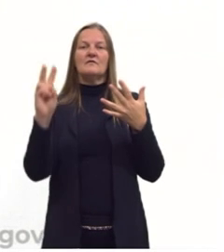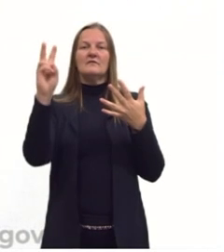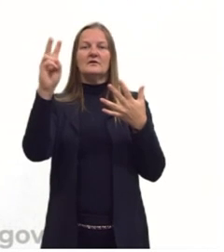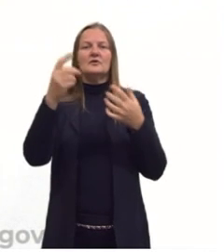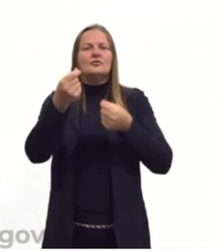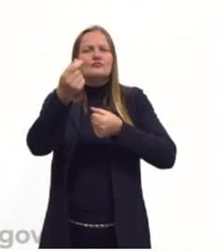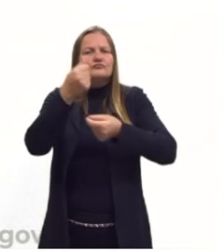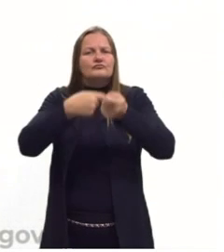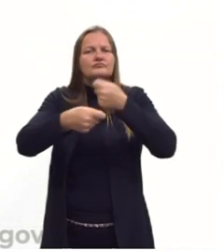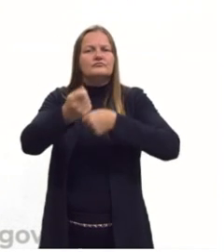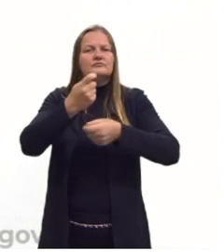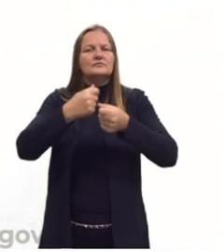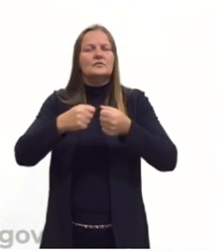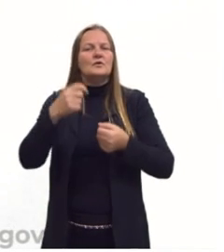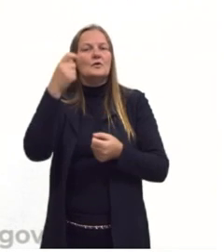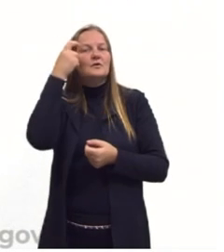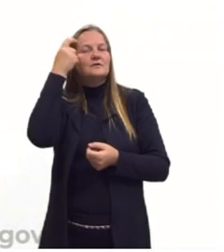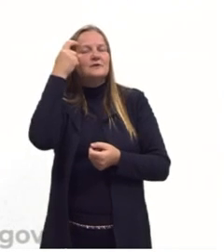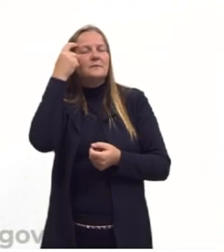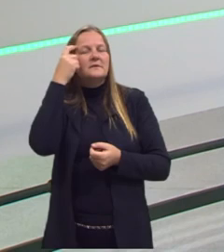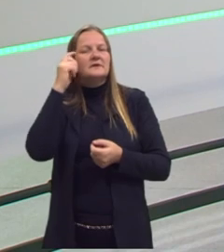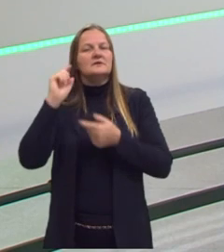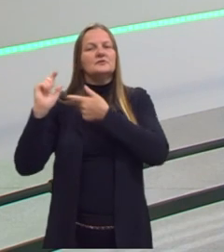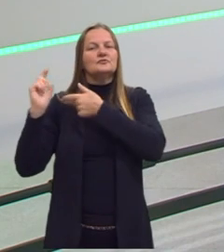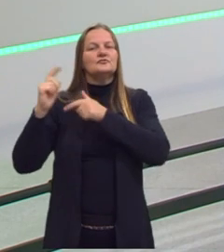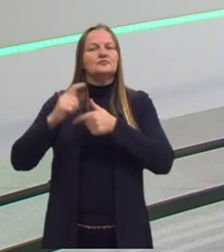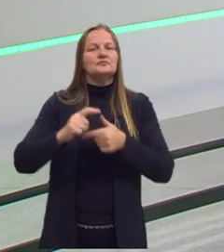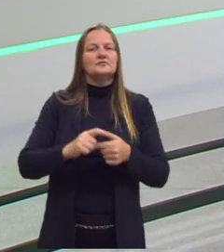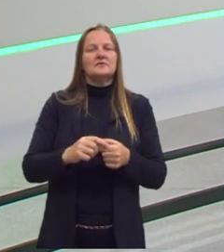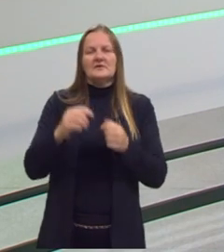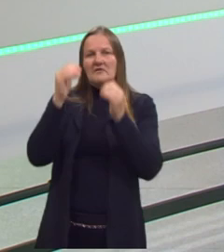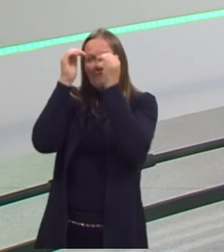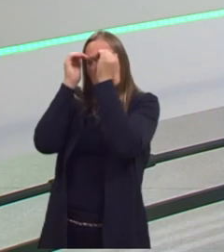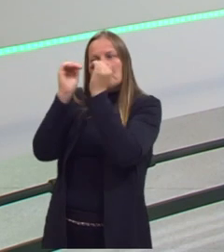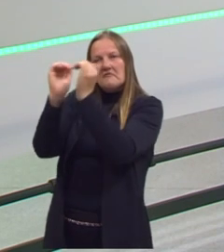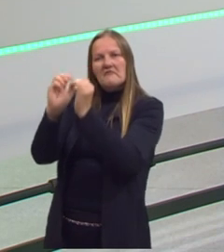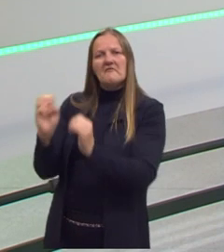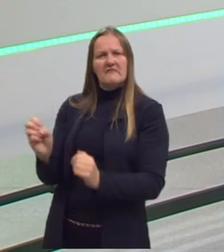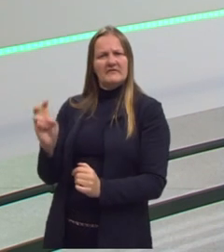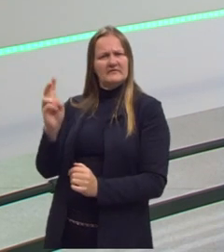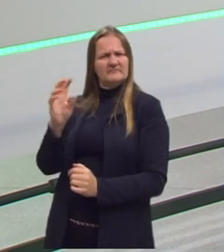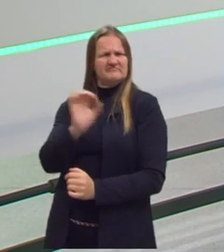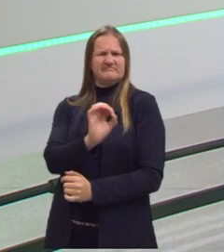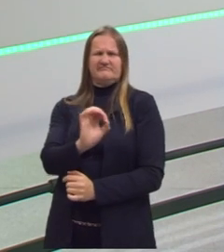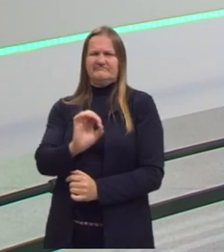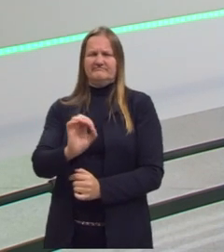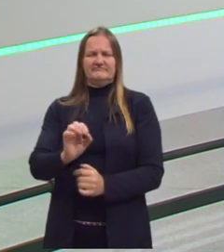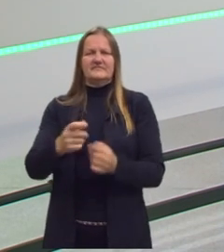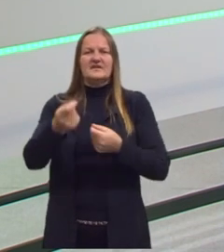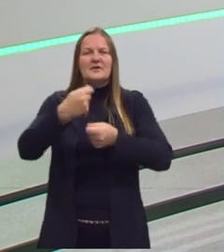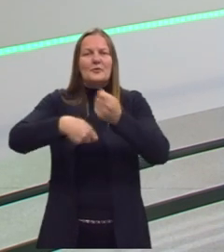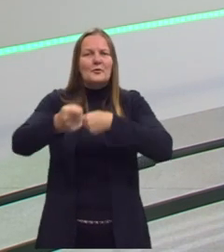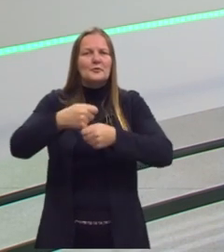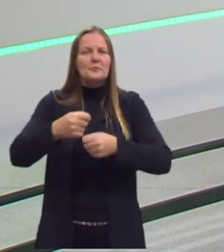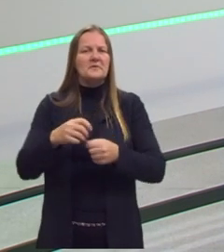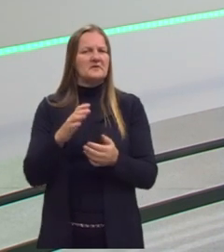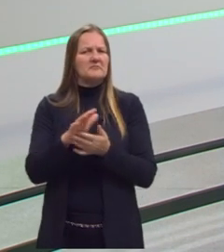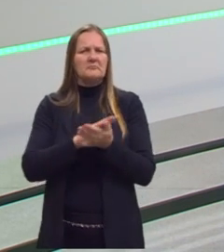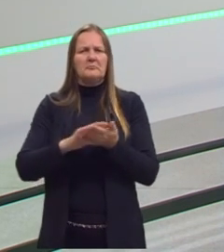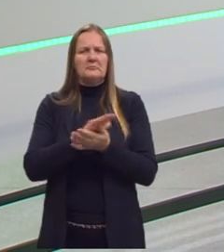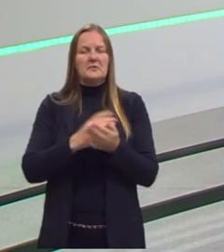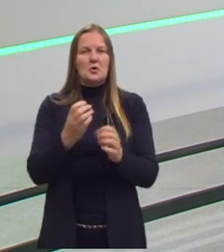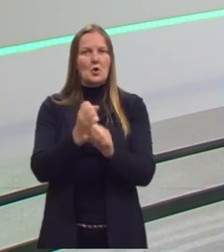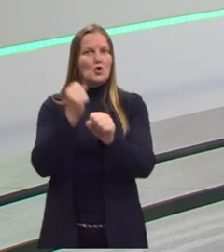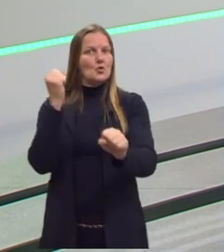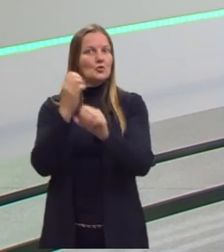Valorização econômica dos saberes tradicionais. Ele não está falando que esses saberes são valorizados. E a economia, geralmente, dá valor para aquilo que dá